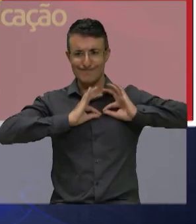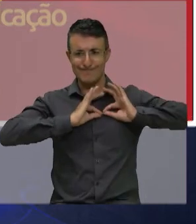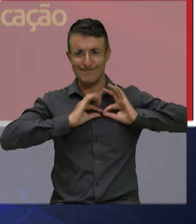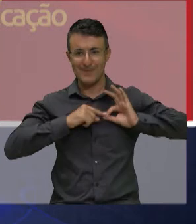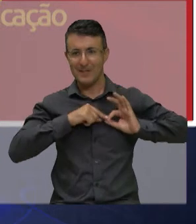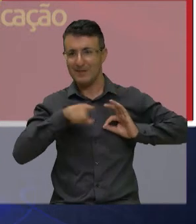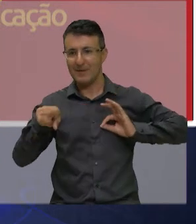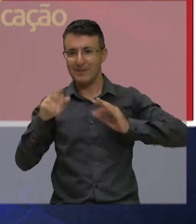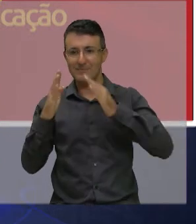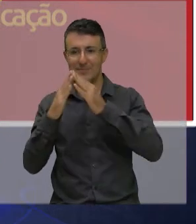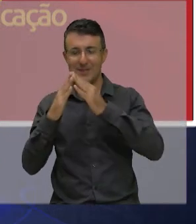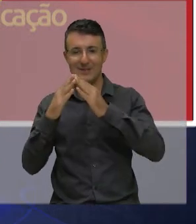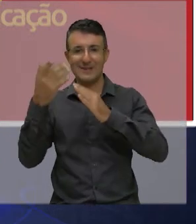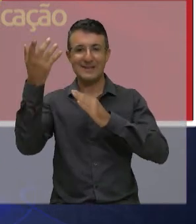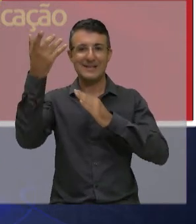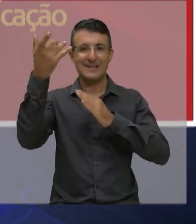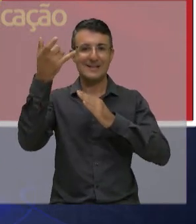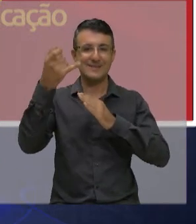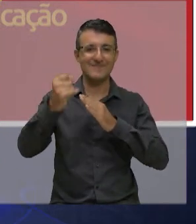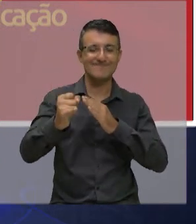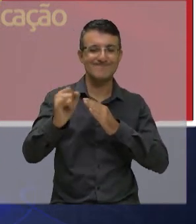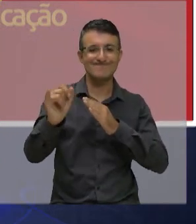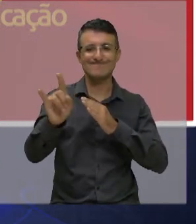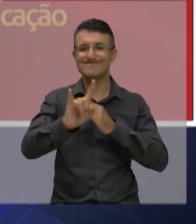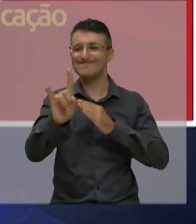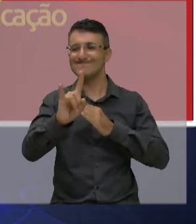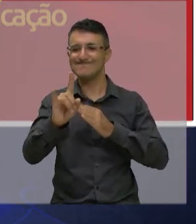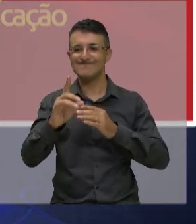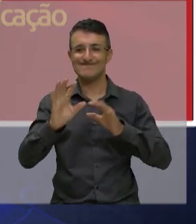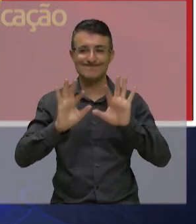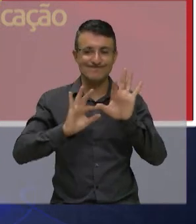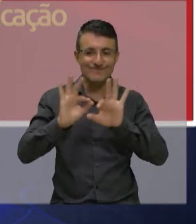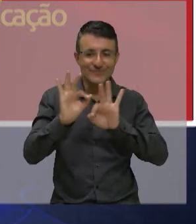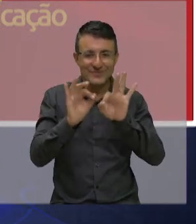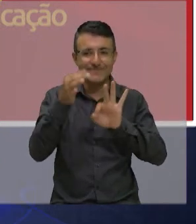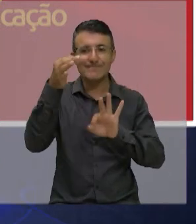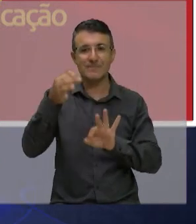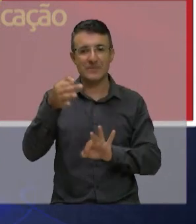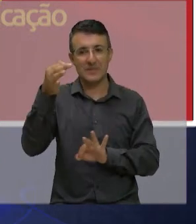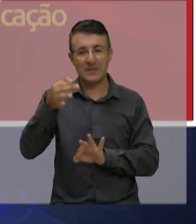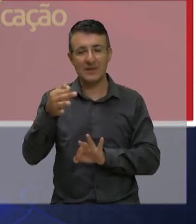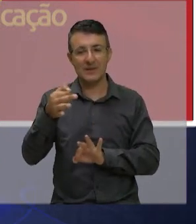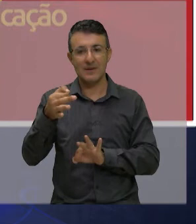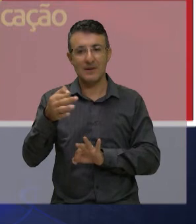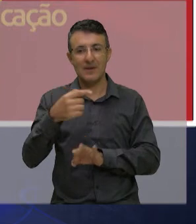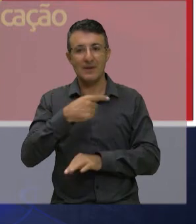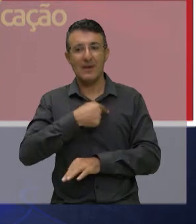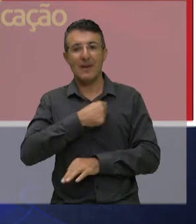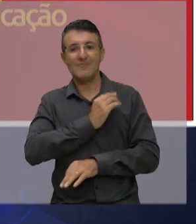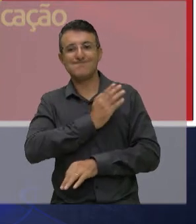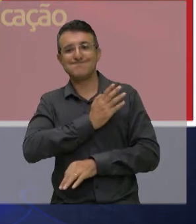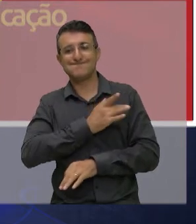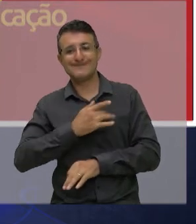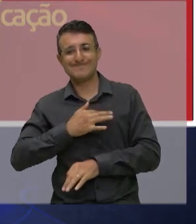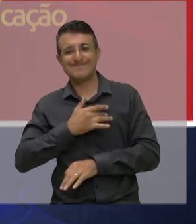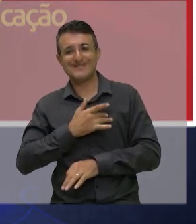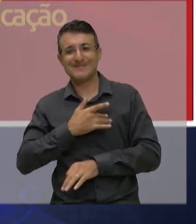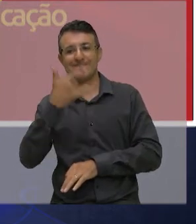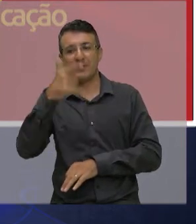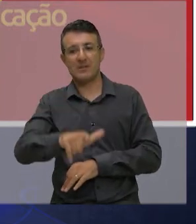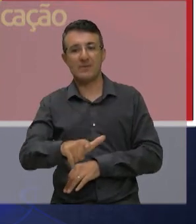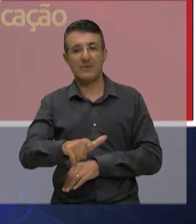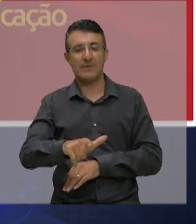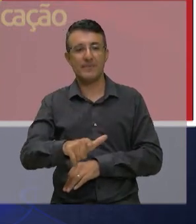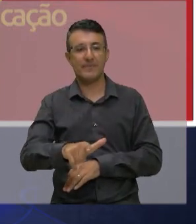o tratamento adequado ela vai reinfartar então por isso é que eu faço aqui palavras eu sou um cardiologista da cidade